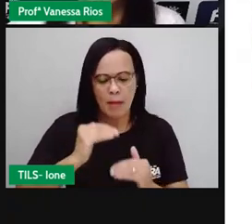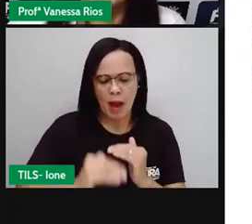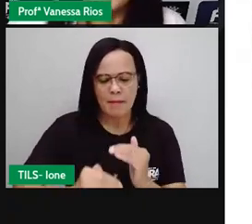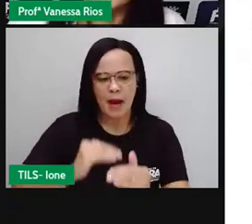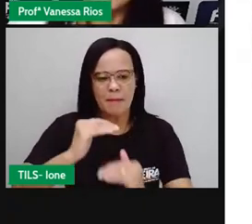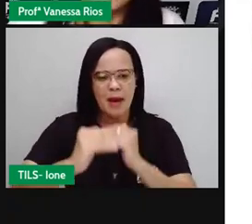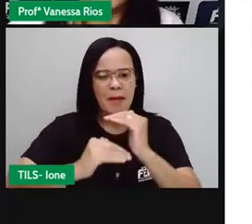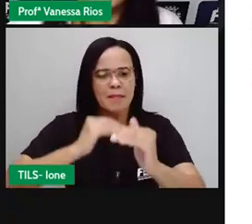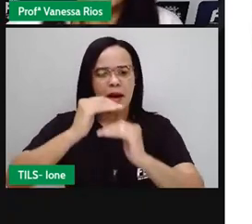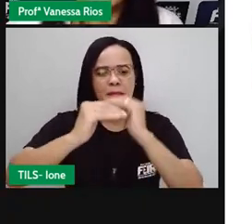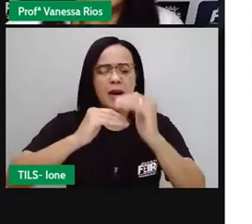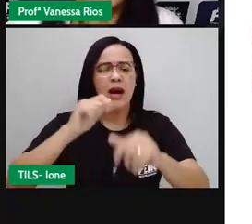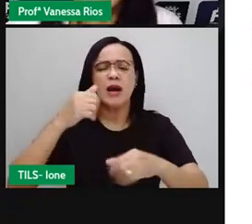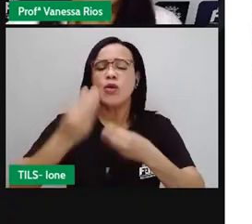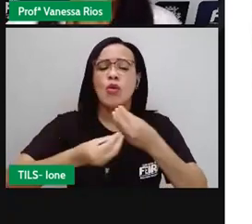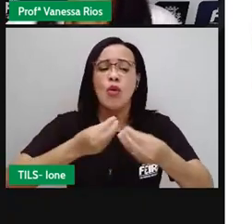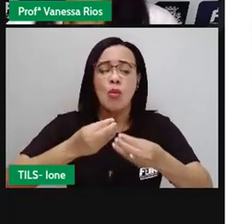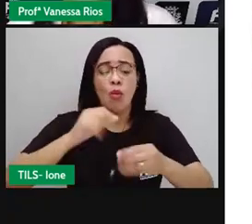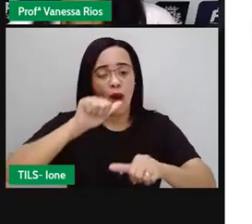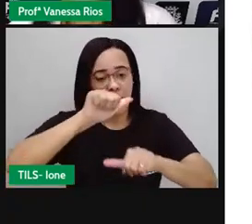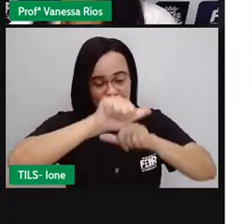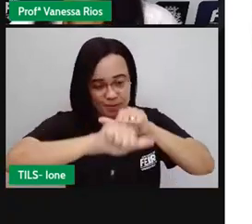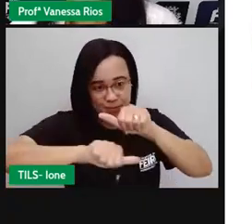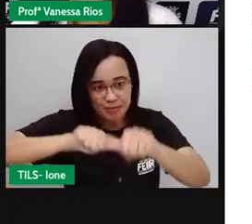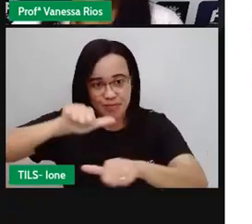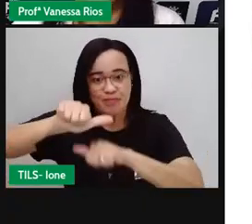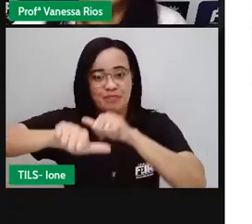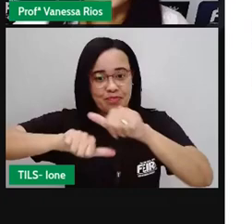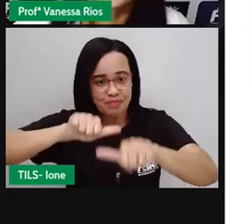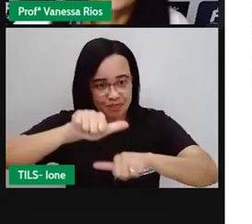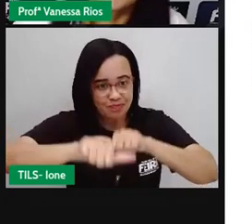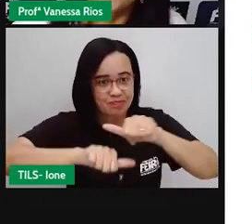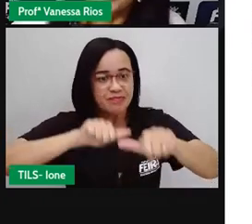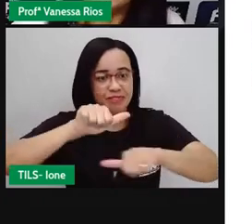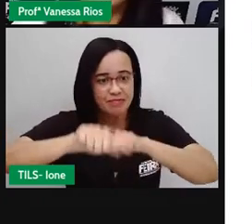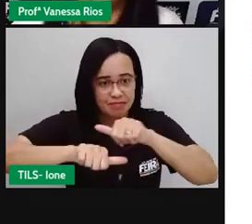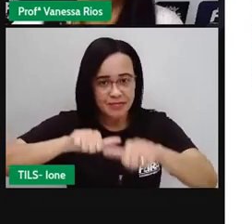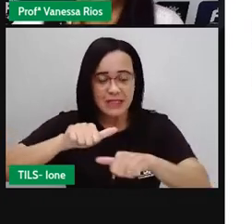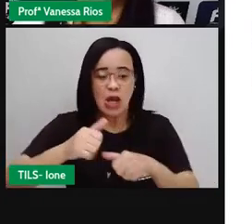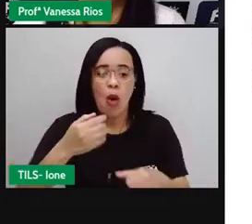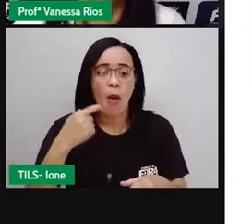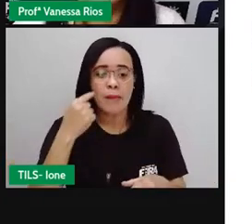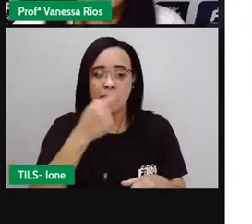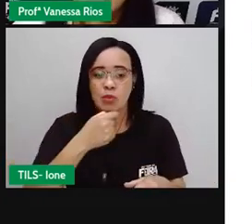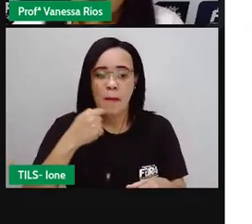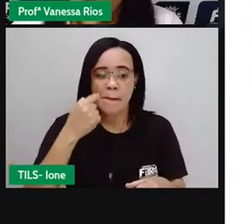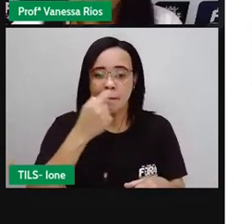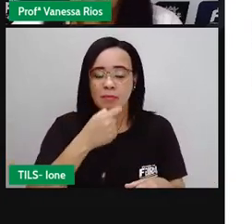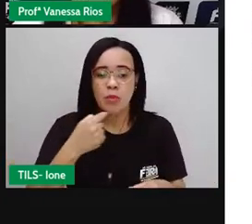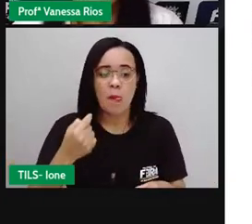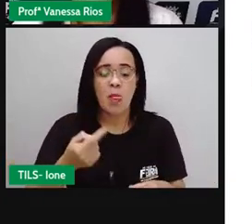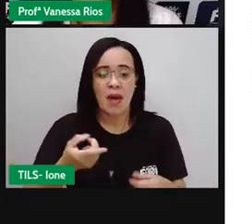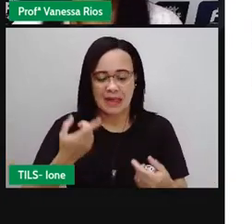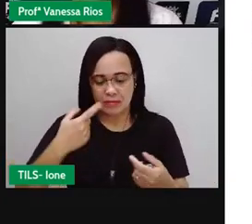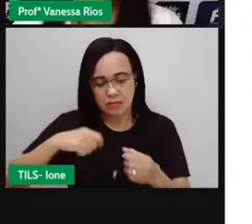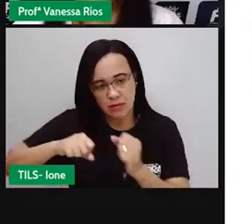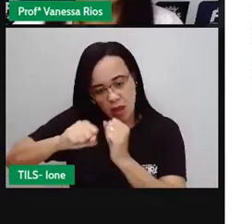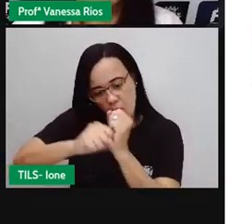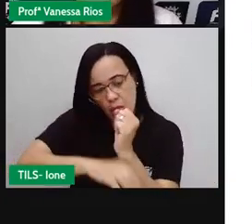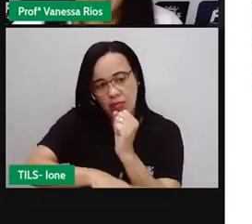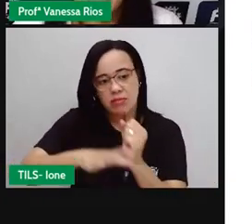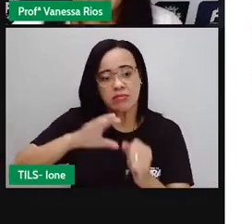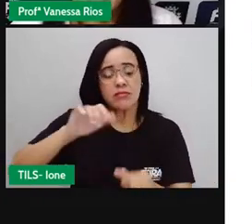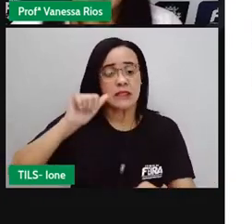transformação. E aí, desde o momento em que a gente coloca na boca até ele sair do nosso corpo, ele vai se